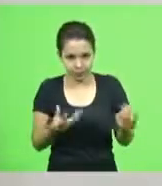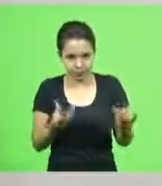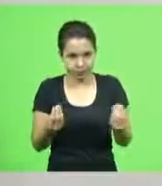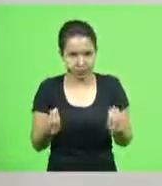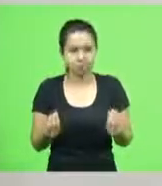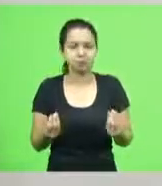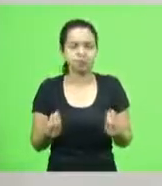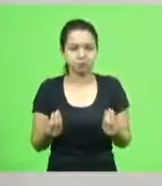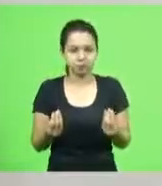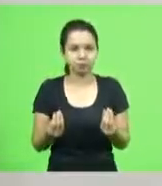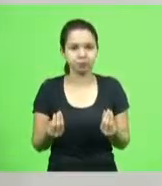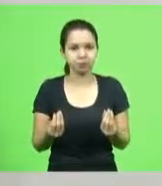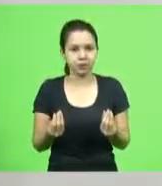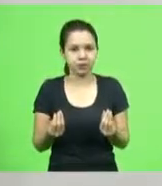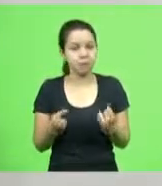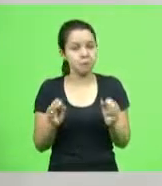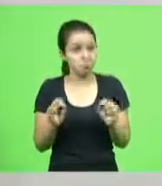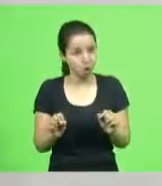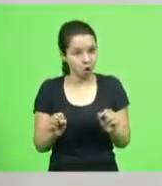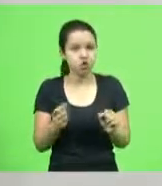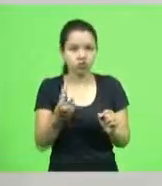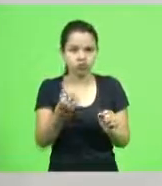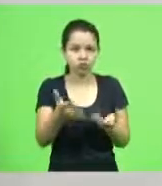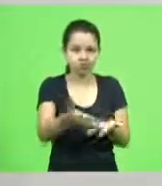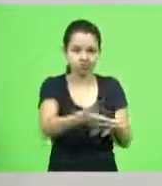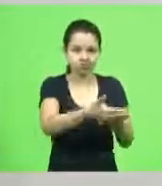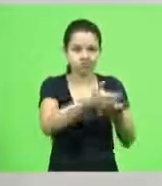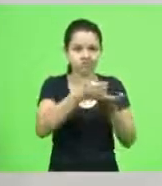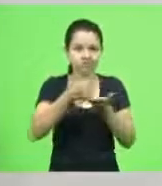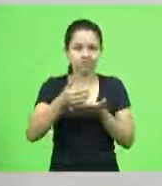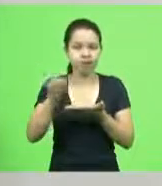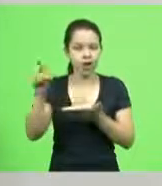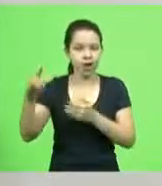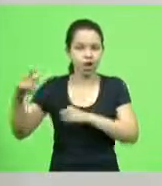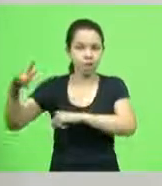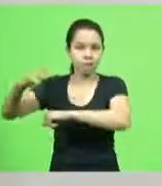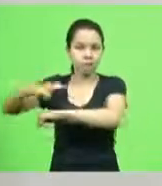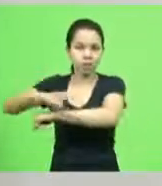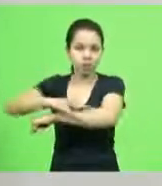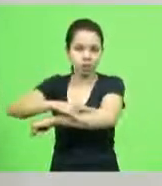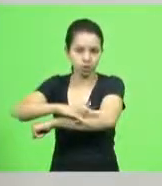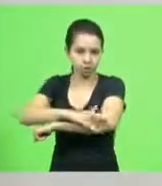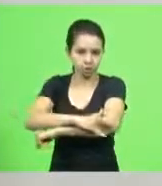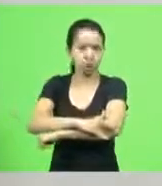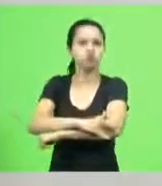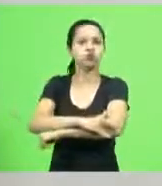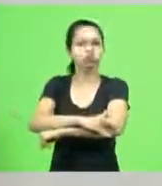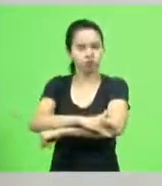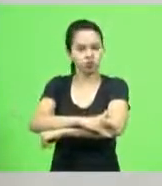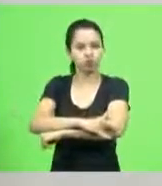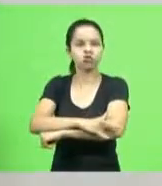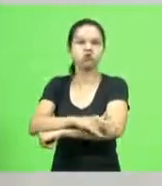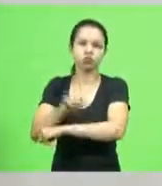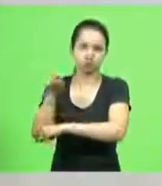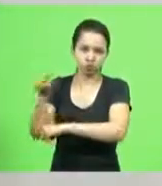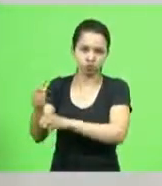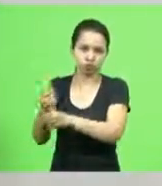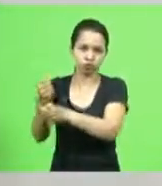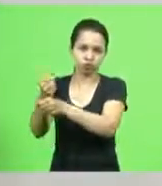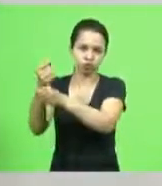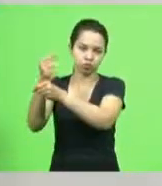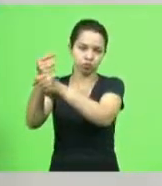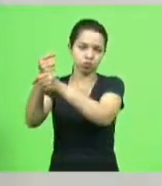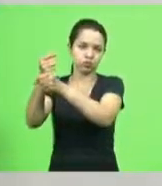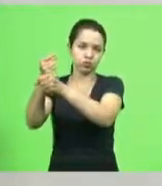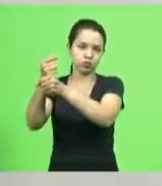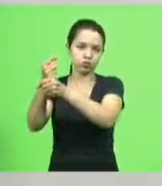vamos colocar o dinheiro então no aeroporto de navegantes que é uma discussão já bastante antiga é a sugestão que eu faço não é que a gente não quer